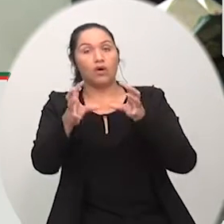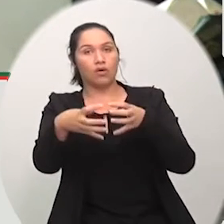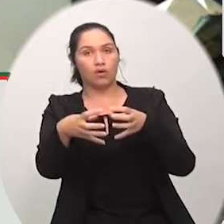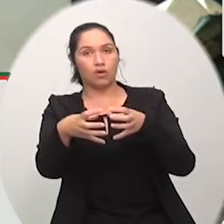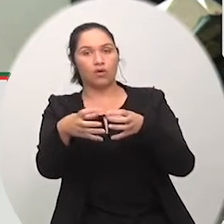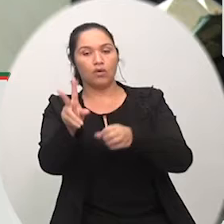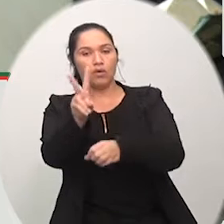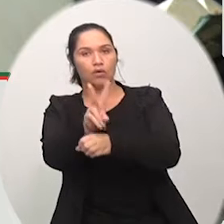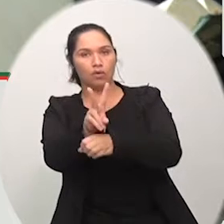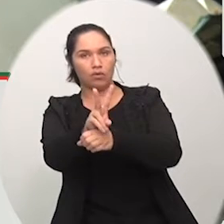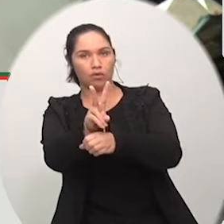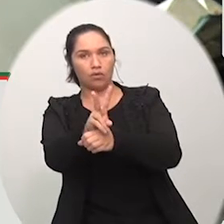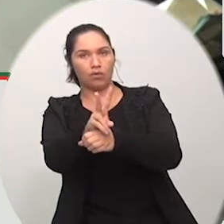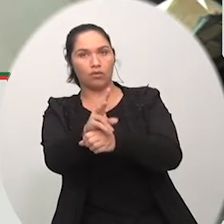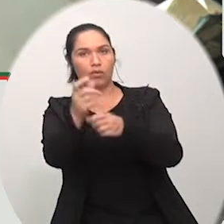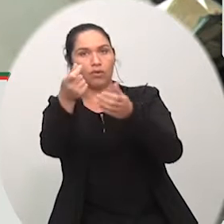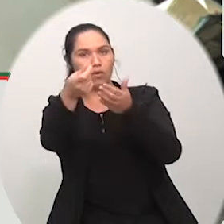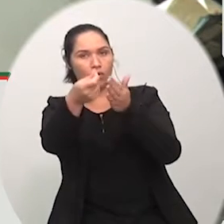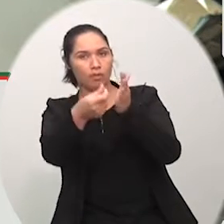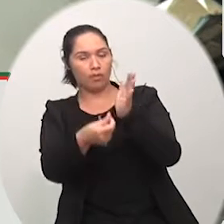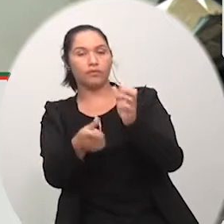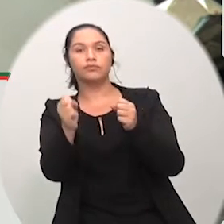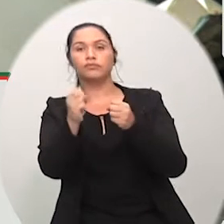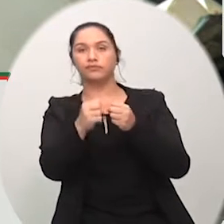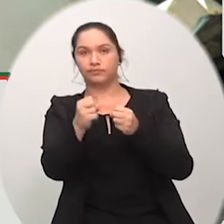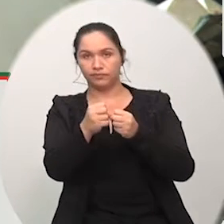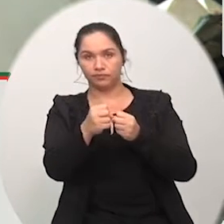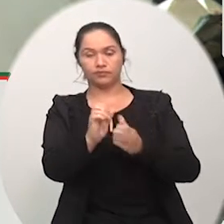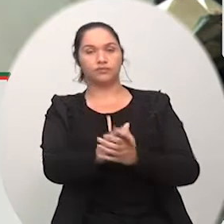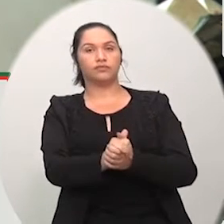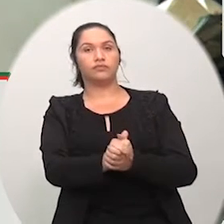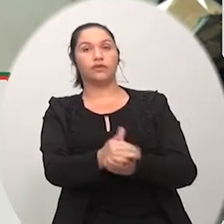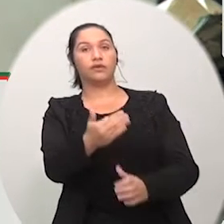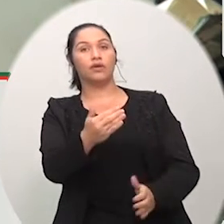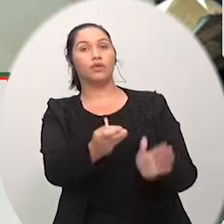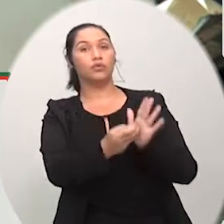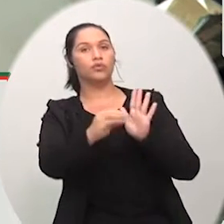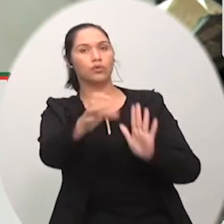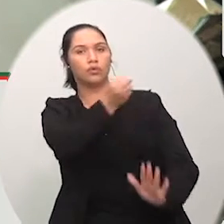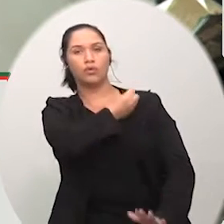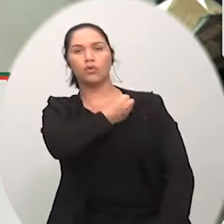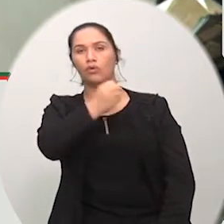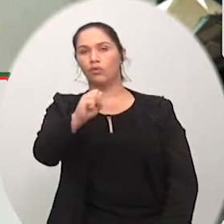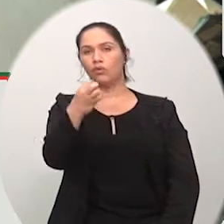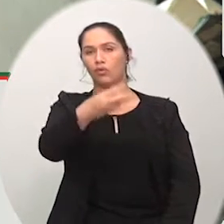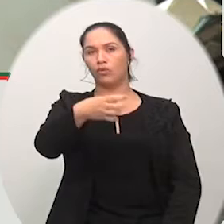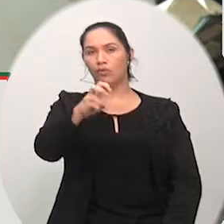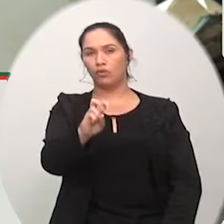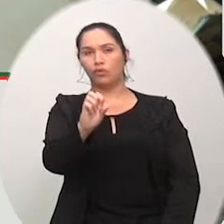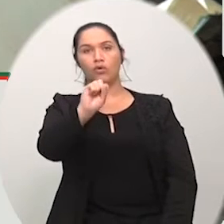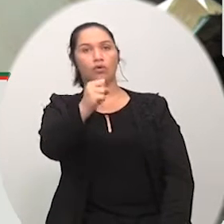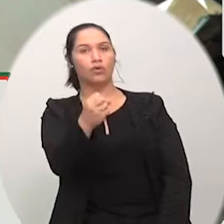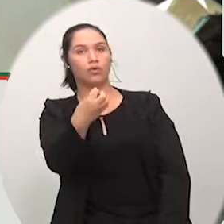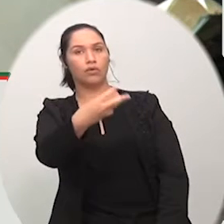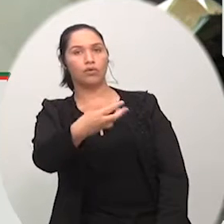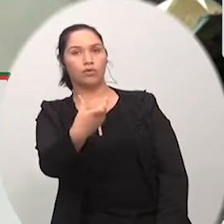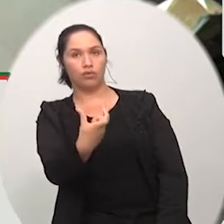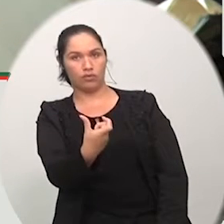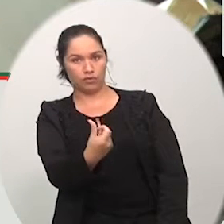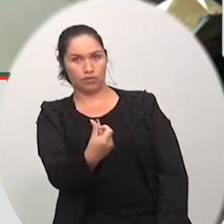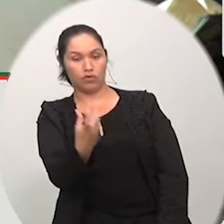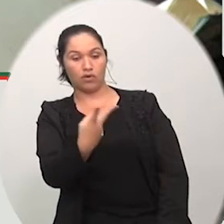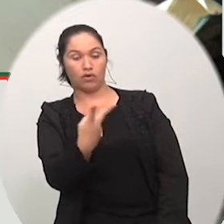fiscalização, controle e orçamento. Indicações, números 835 e 836, barra 18,